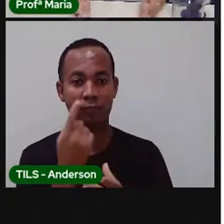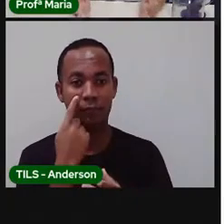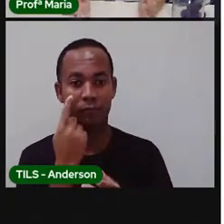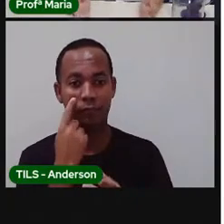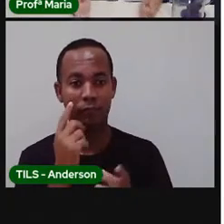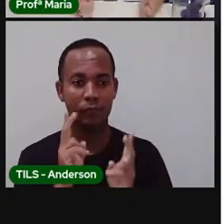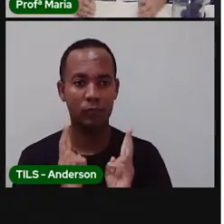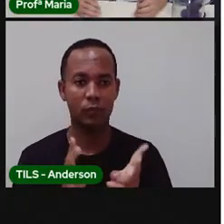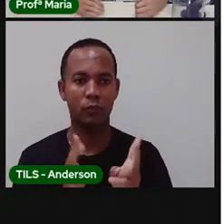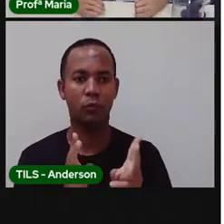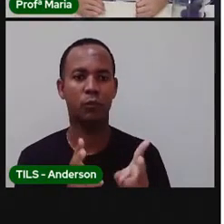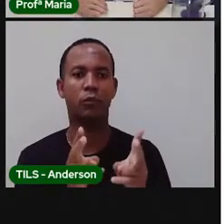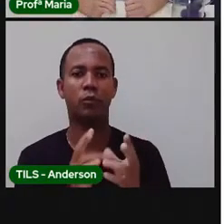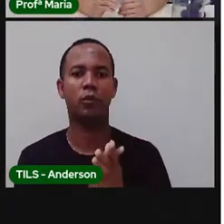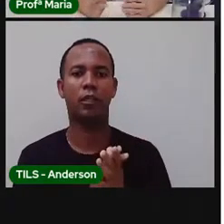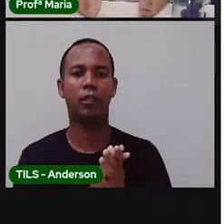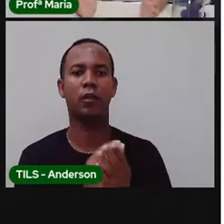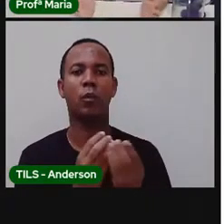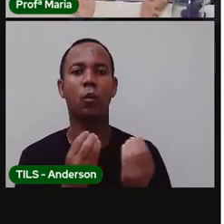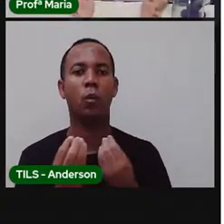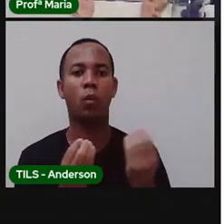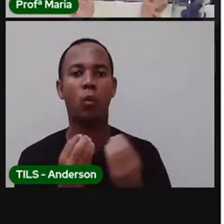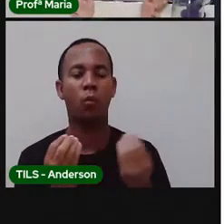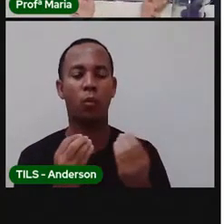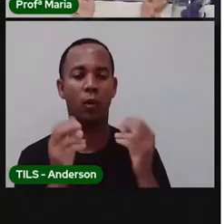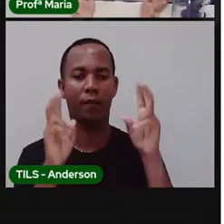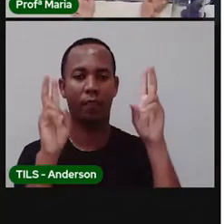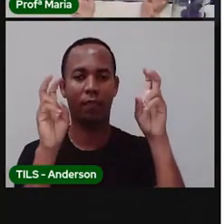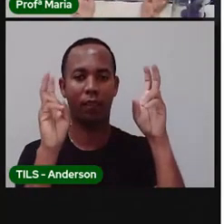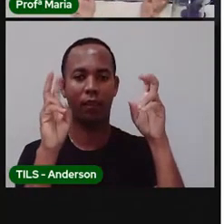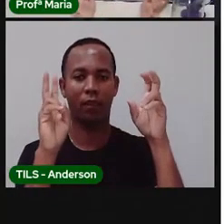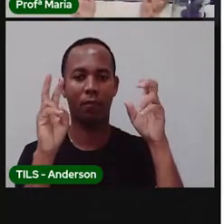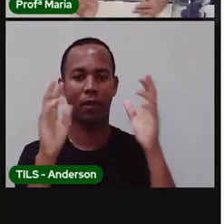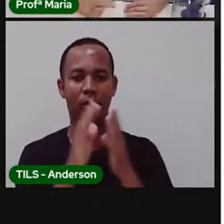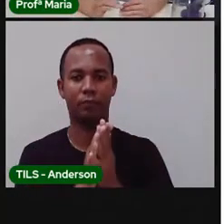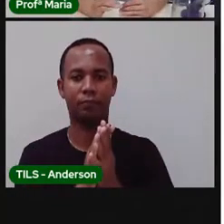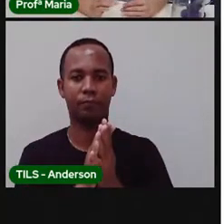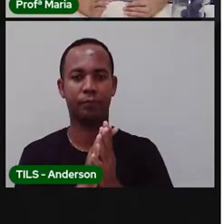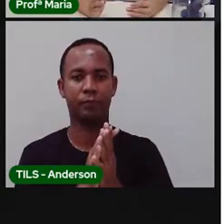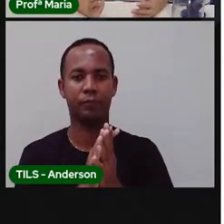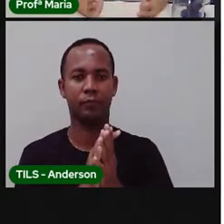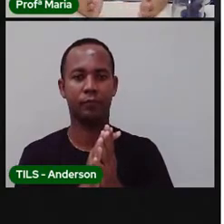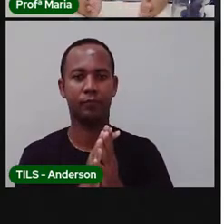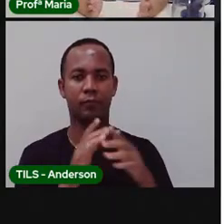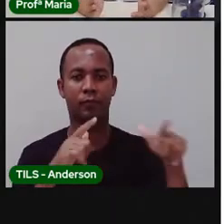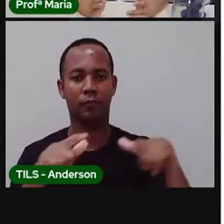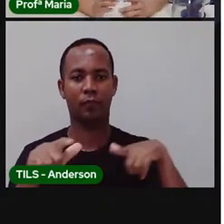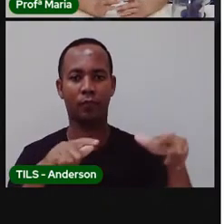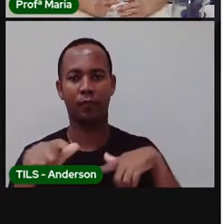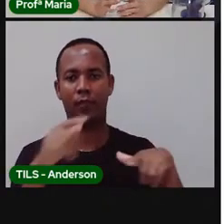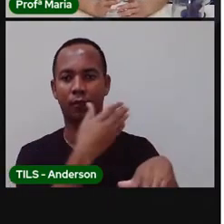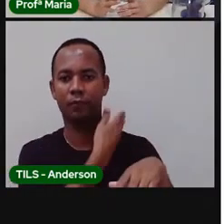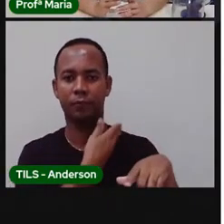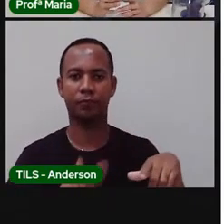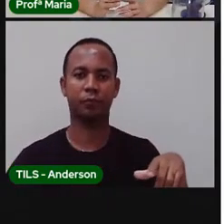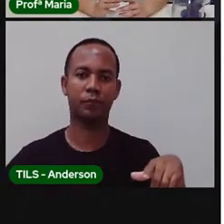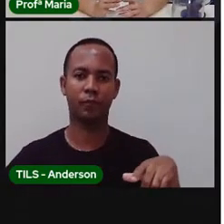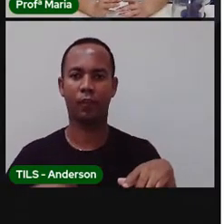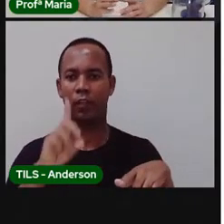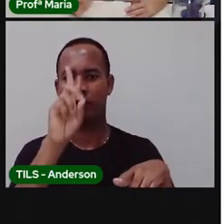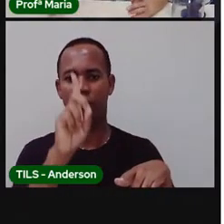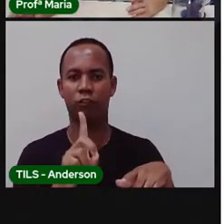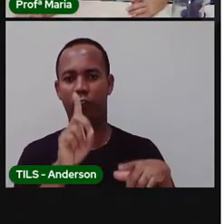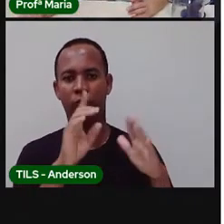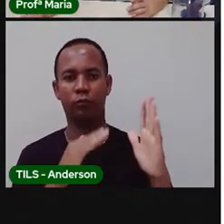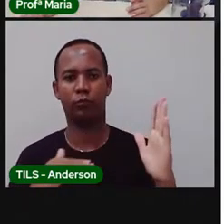continuar aqui com o nosso tema geral dessa semana, serviços públicos, com direito de todos.